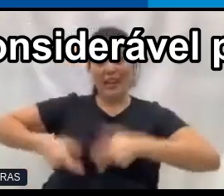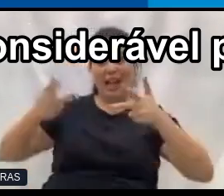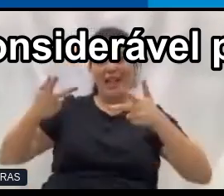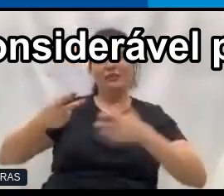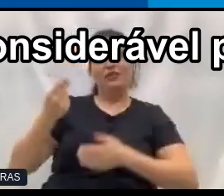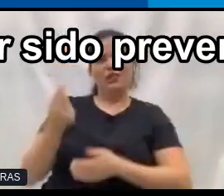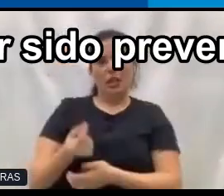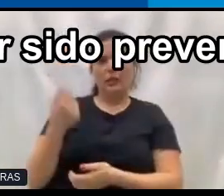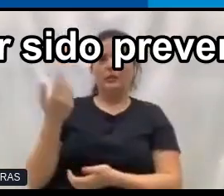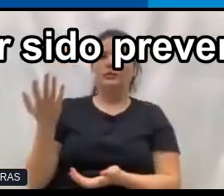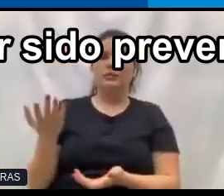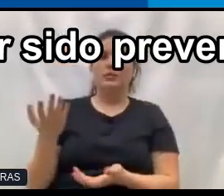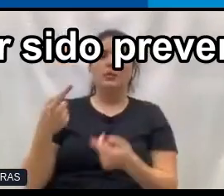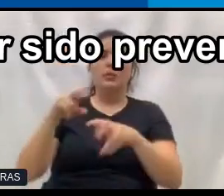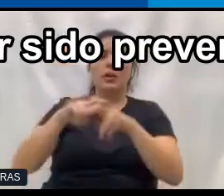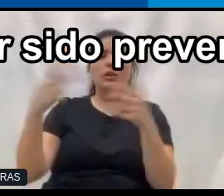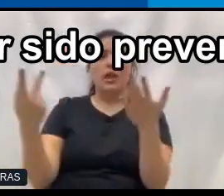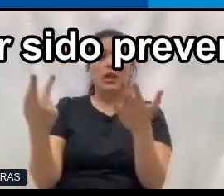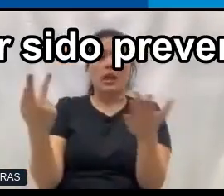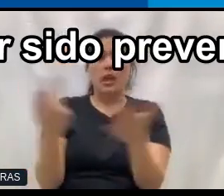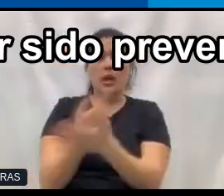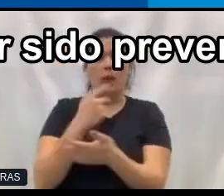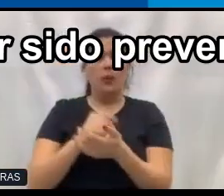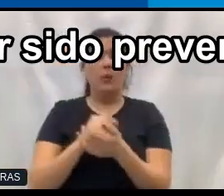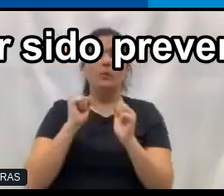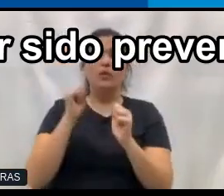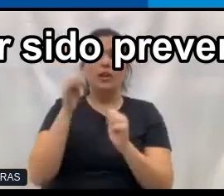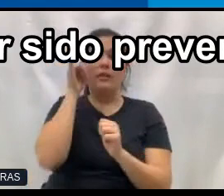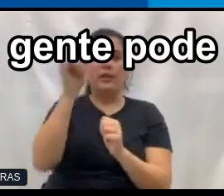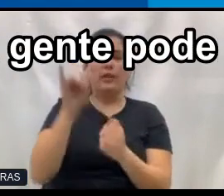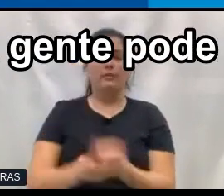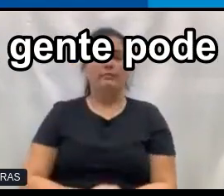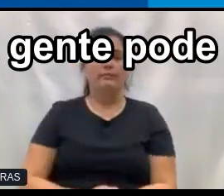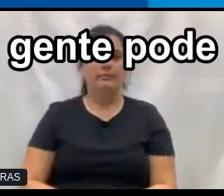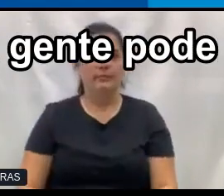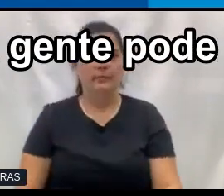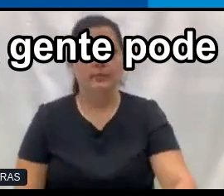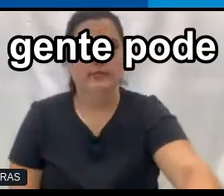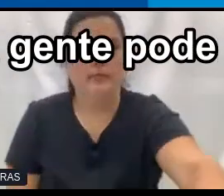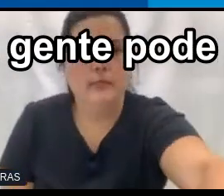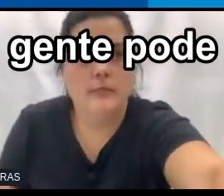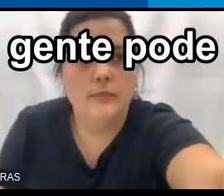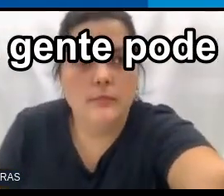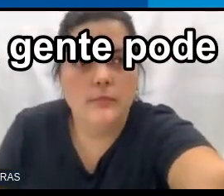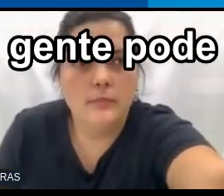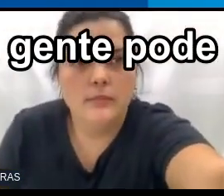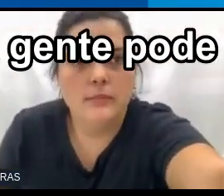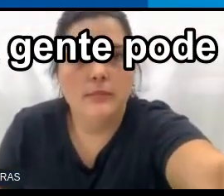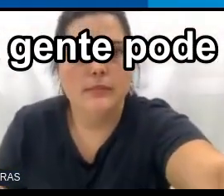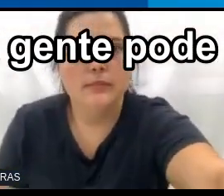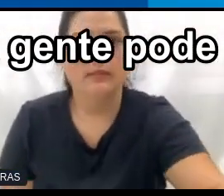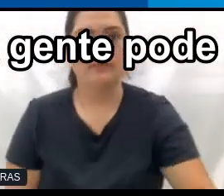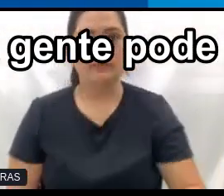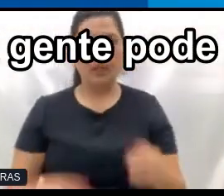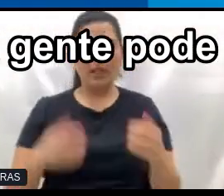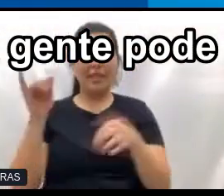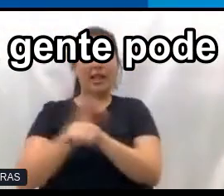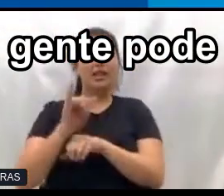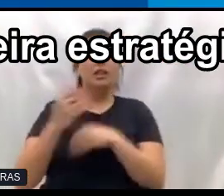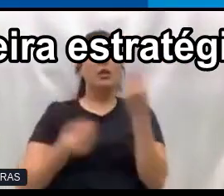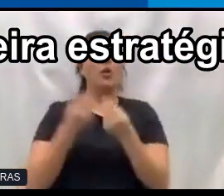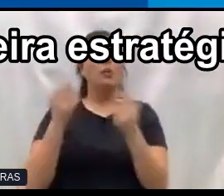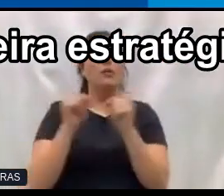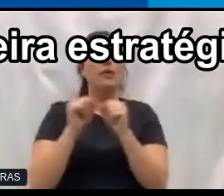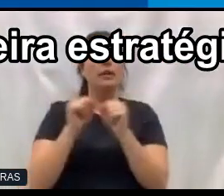por erro, por erro que poderia ter sido prevenido. E qual é a estratégia que a gente pode adotar?